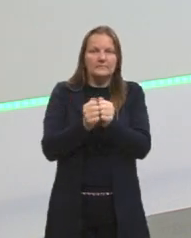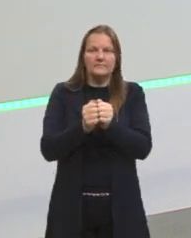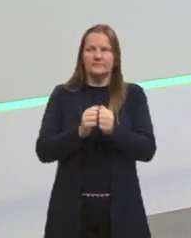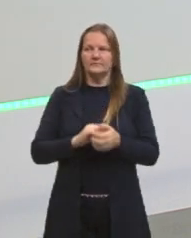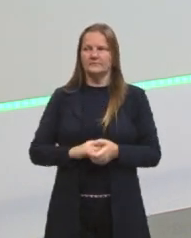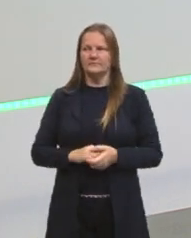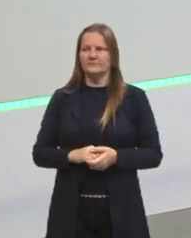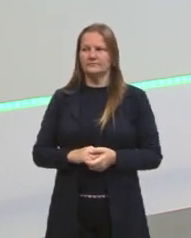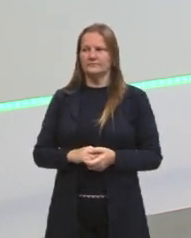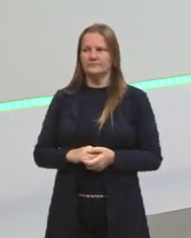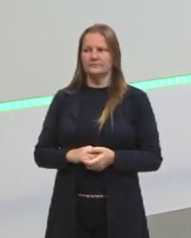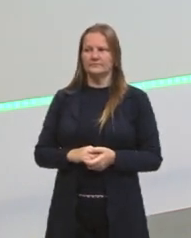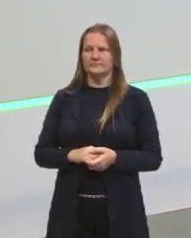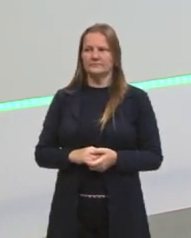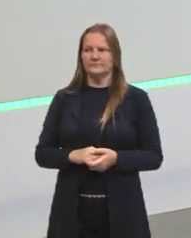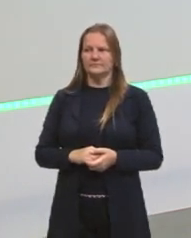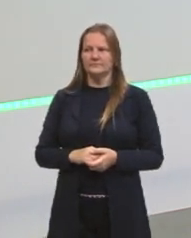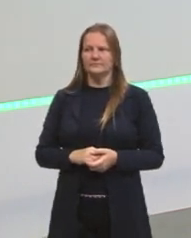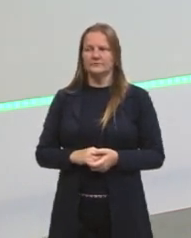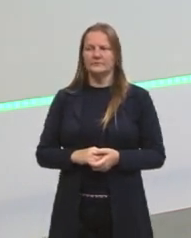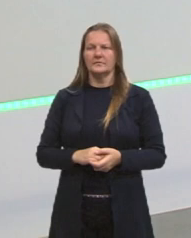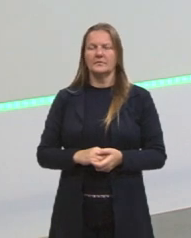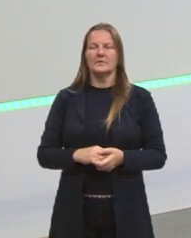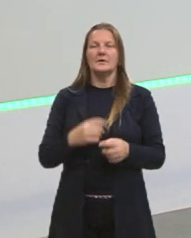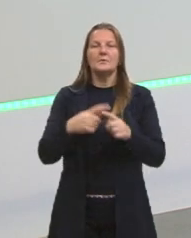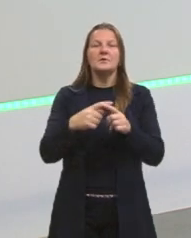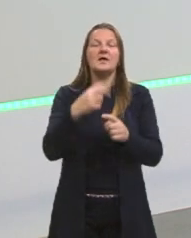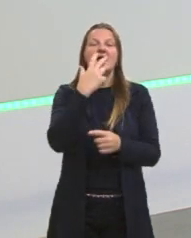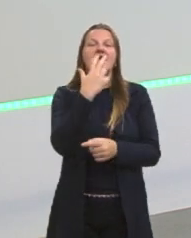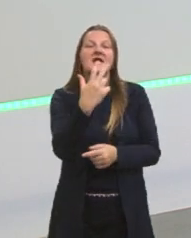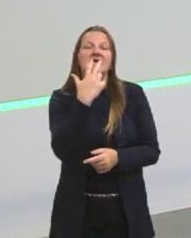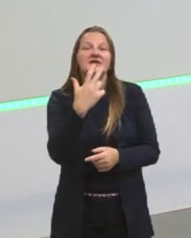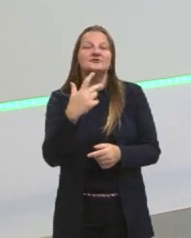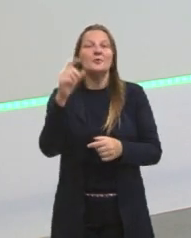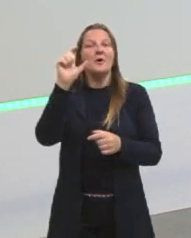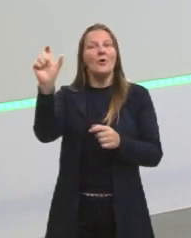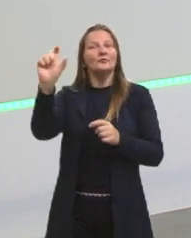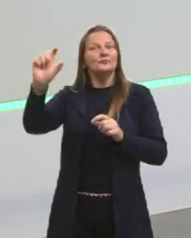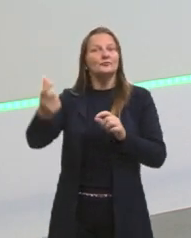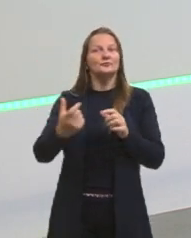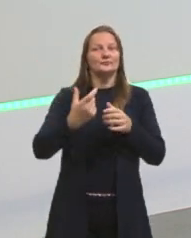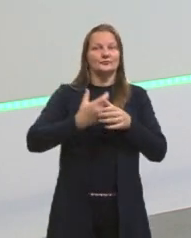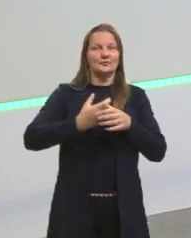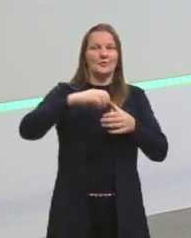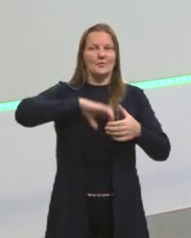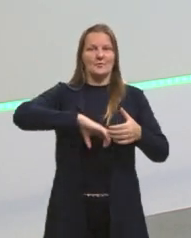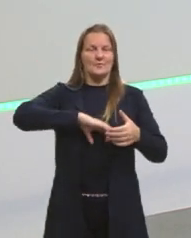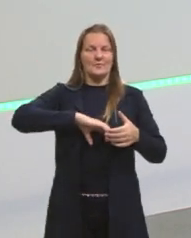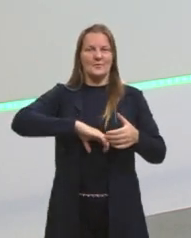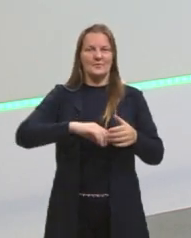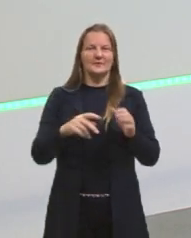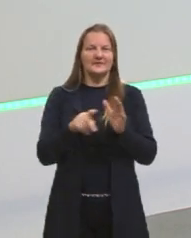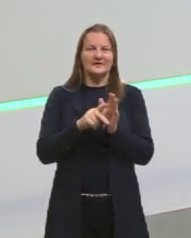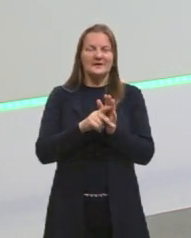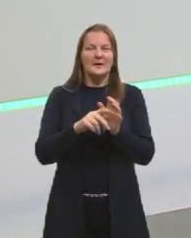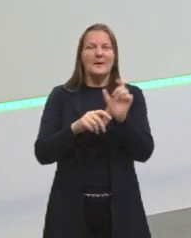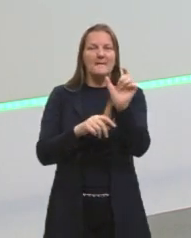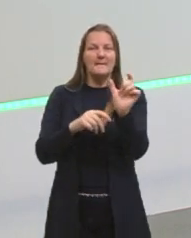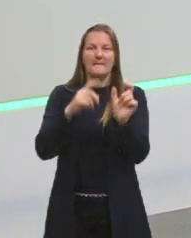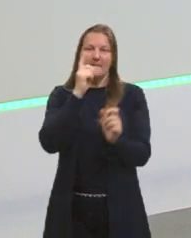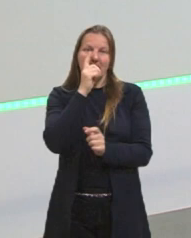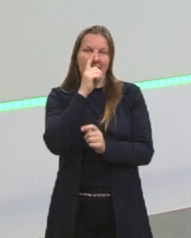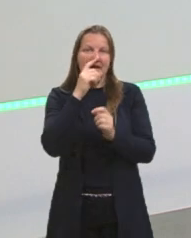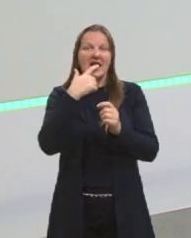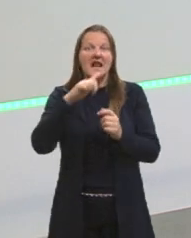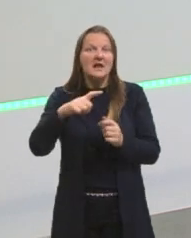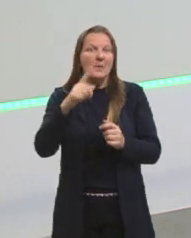neologismo, a inclusão é o estrangeirismo. Eu pego a palavra do jeito que ela está, do jeito que ela é na língua mãe dela